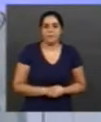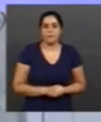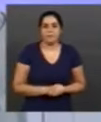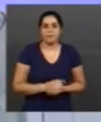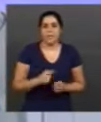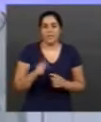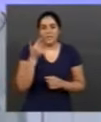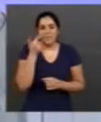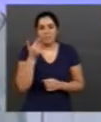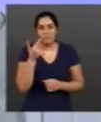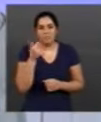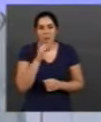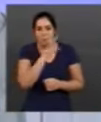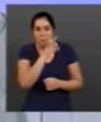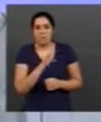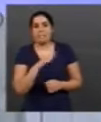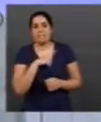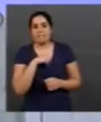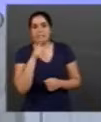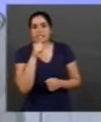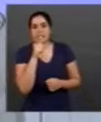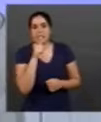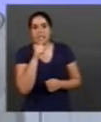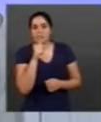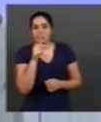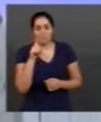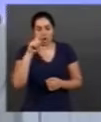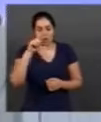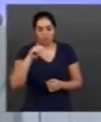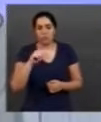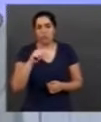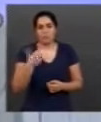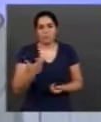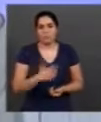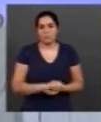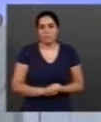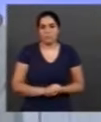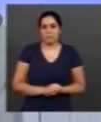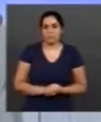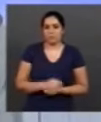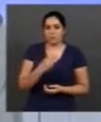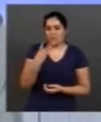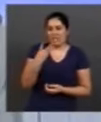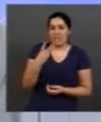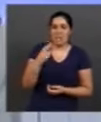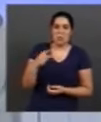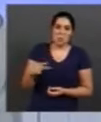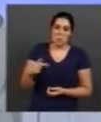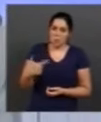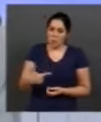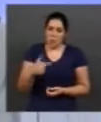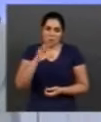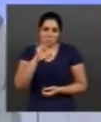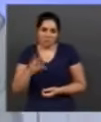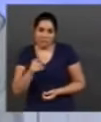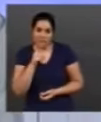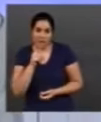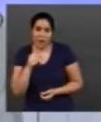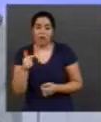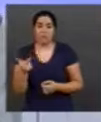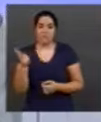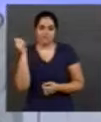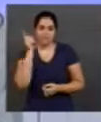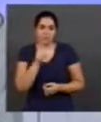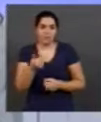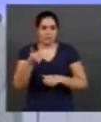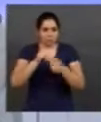Você vê que essa água disponível, a potável propriamente, é basicamente quase 3%, 2%. É muito pouco comparado com o que realmente é